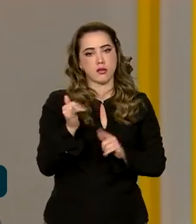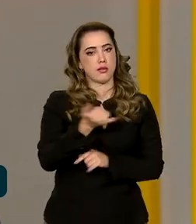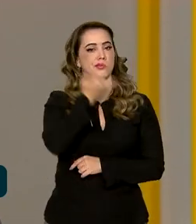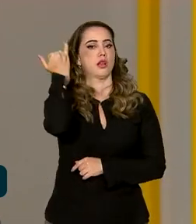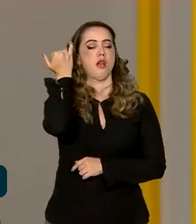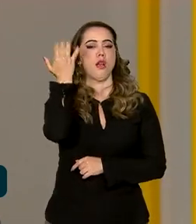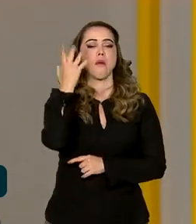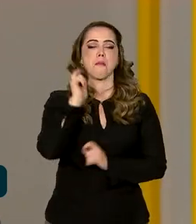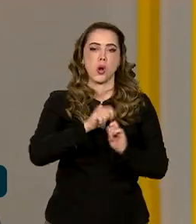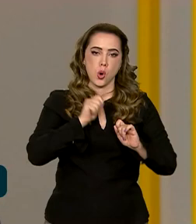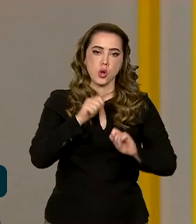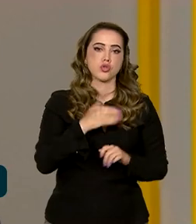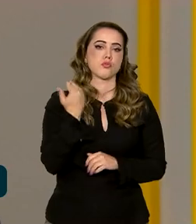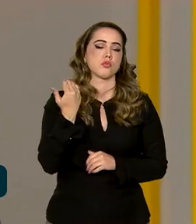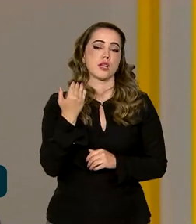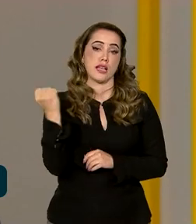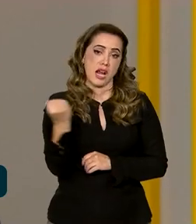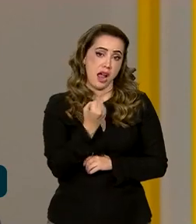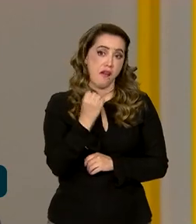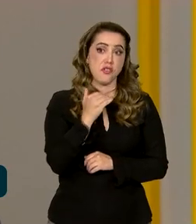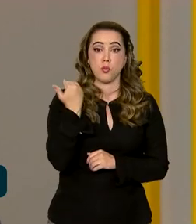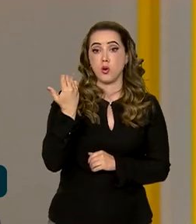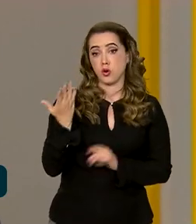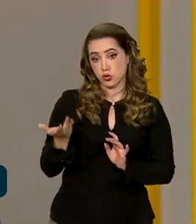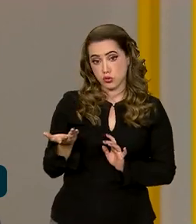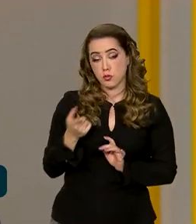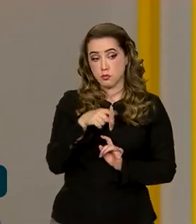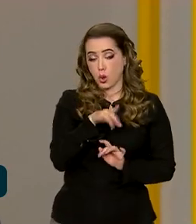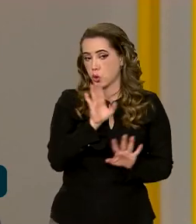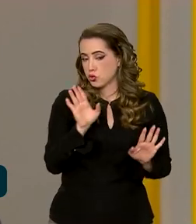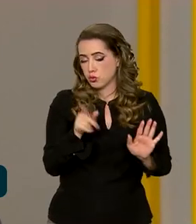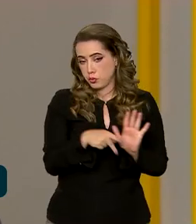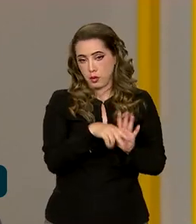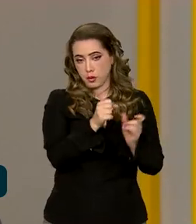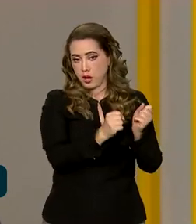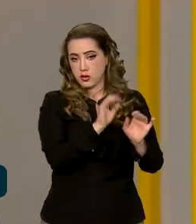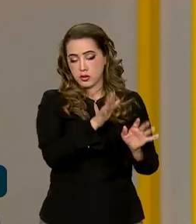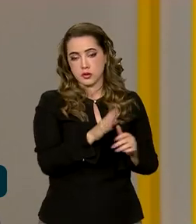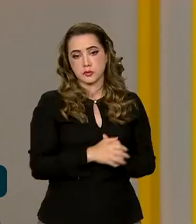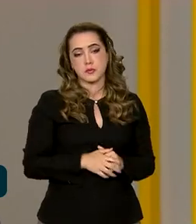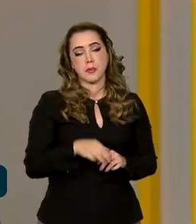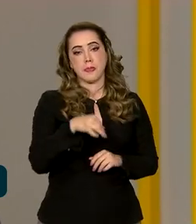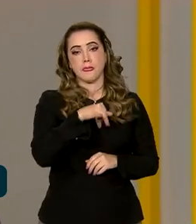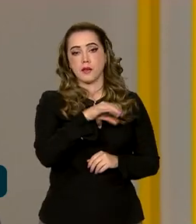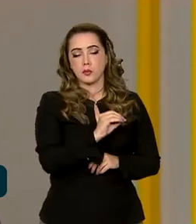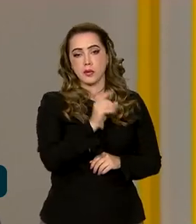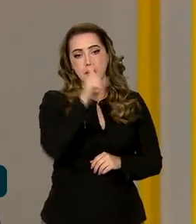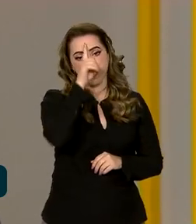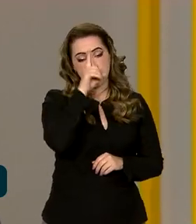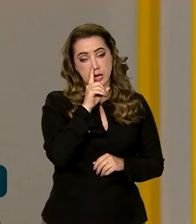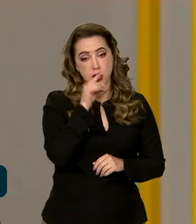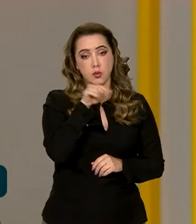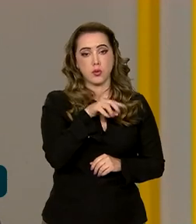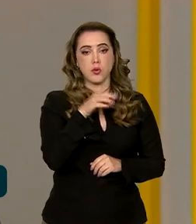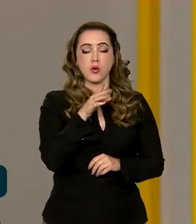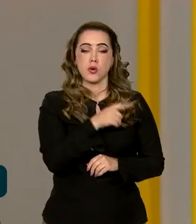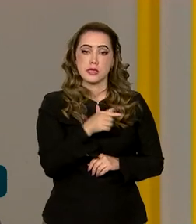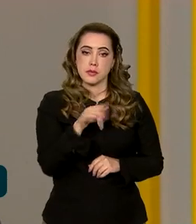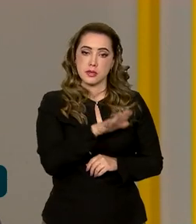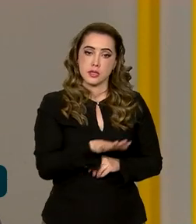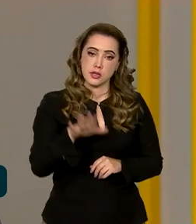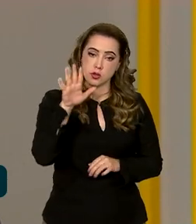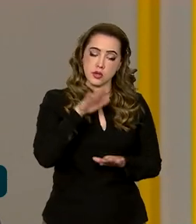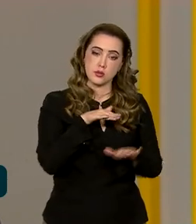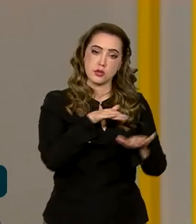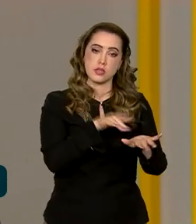sinistros fatais ou graves. Então, o momento de relembrar isso, né, é o momento do maio amarelo, o momento da Semana Nacional de Trânsito. O